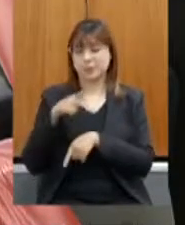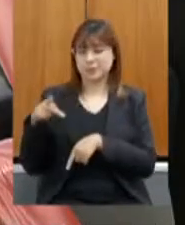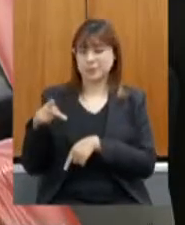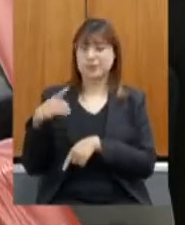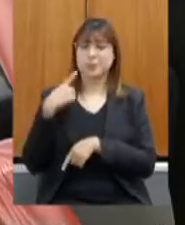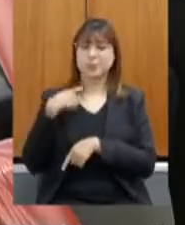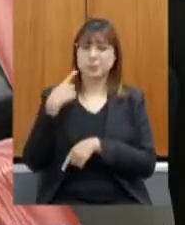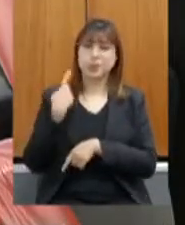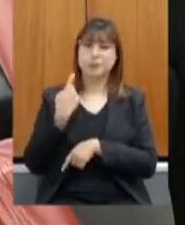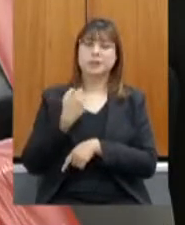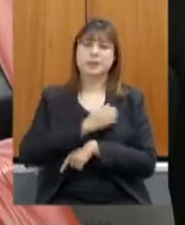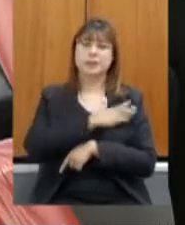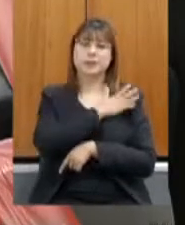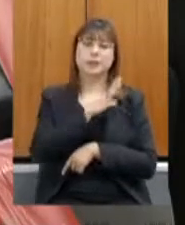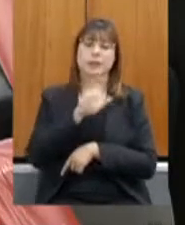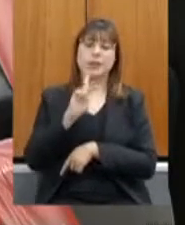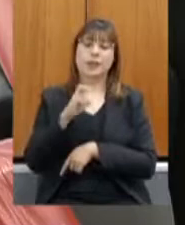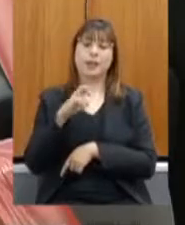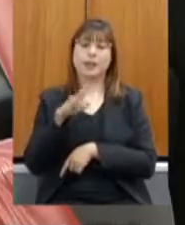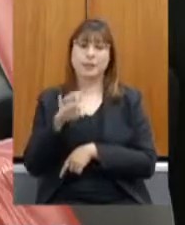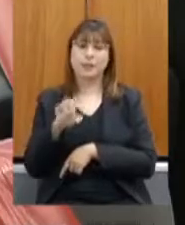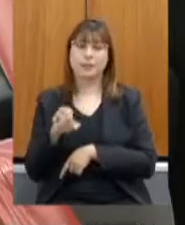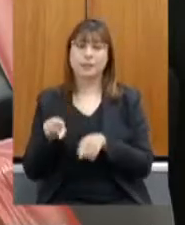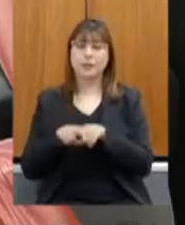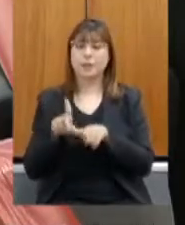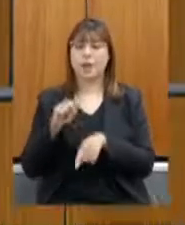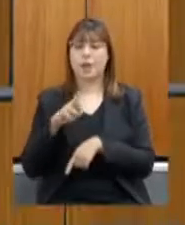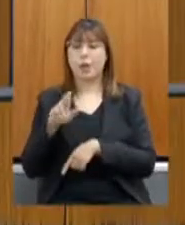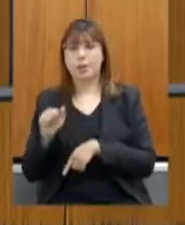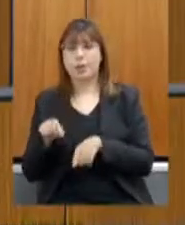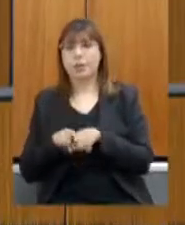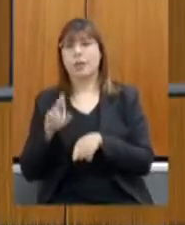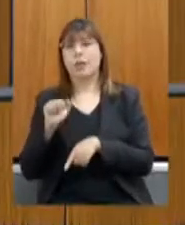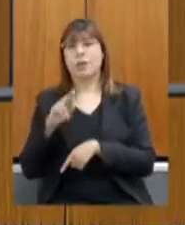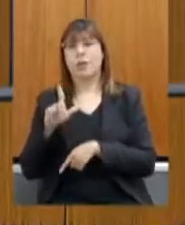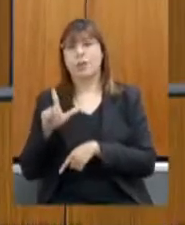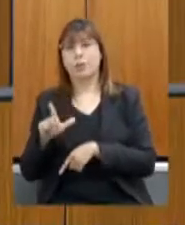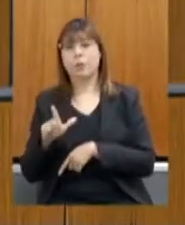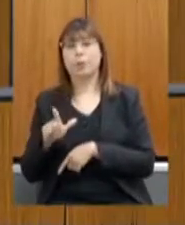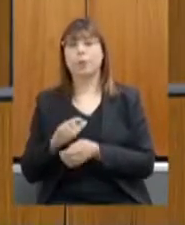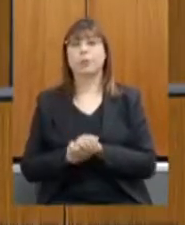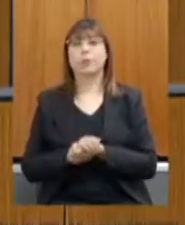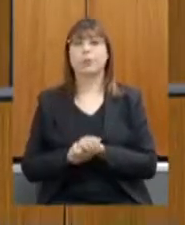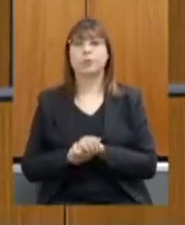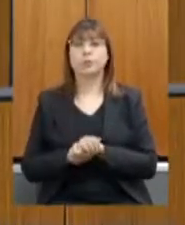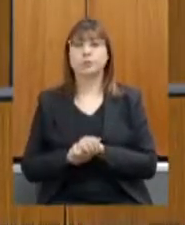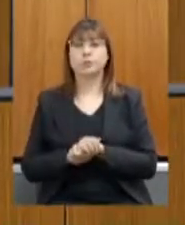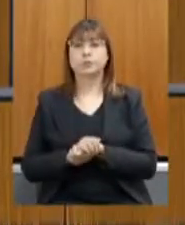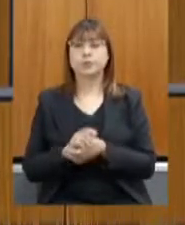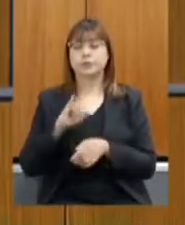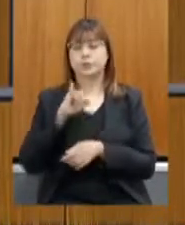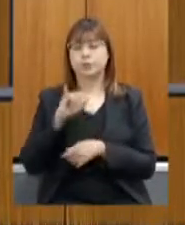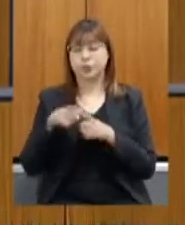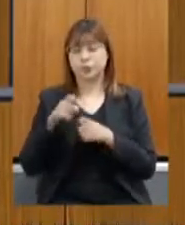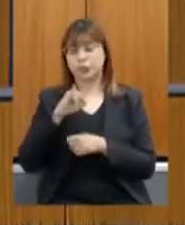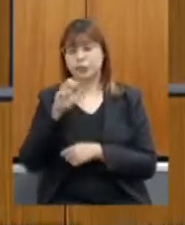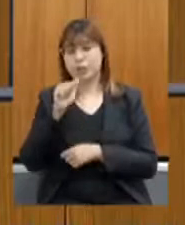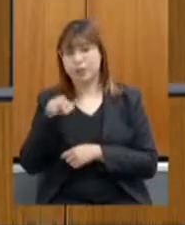coronel Henrique, Laura, o nosso William Raul, Tito, a Perginha Freire também.